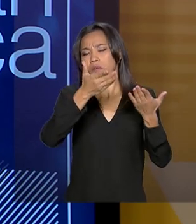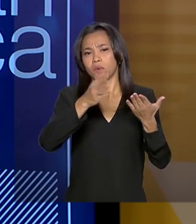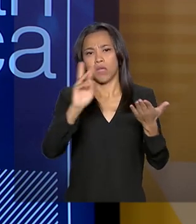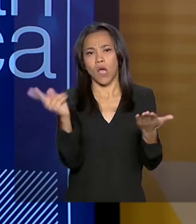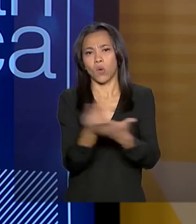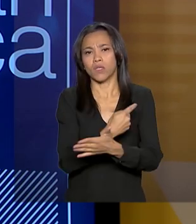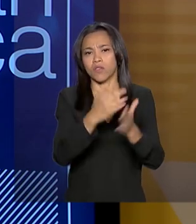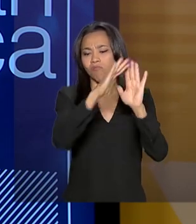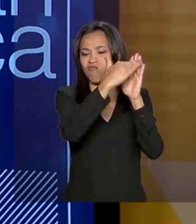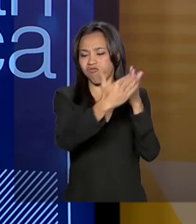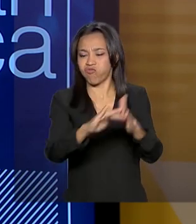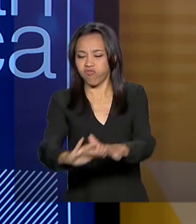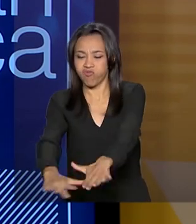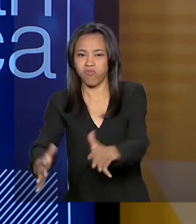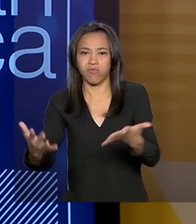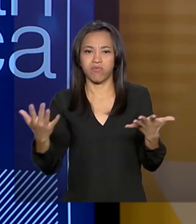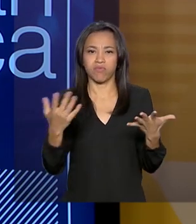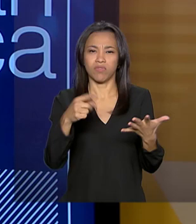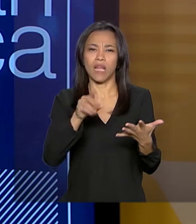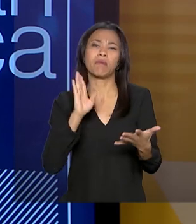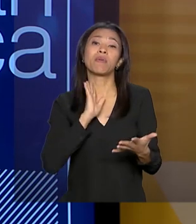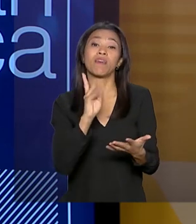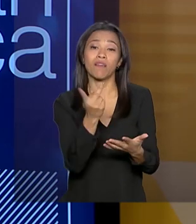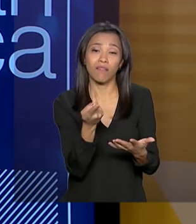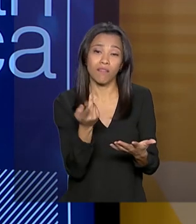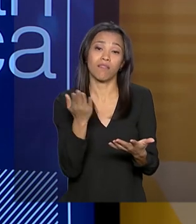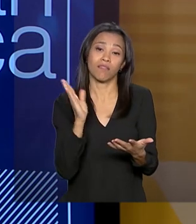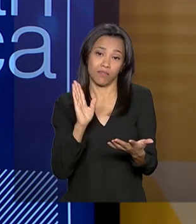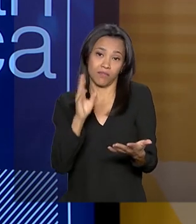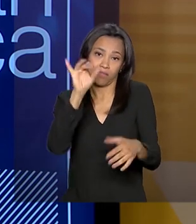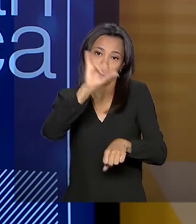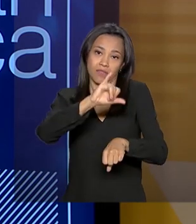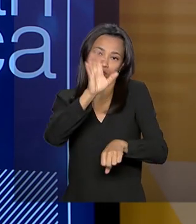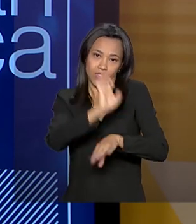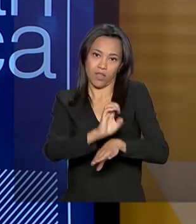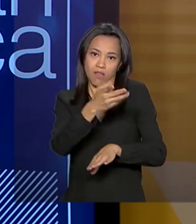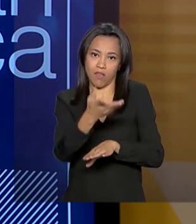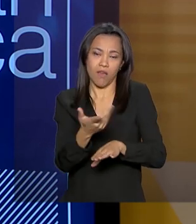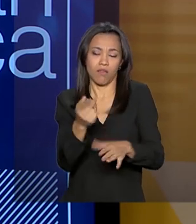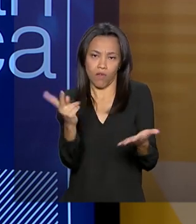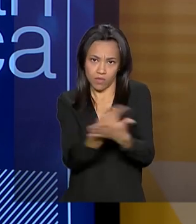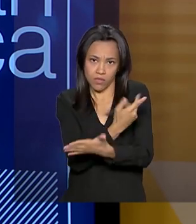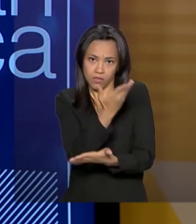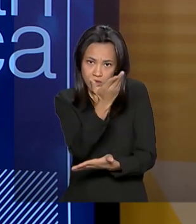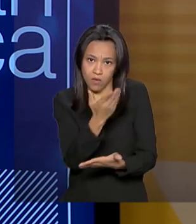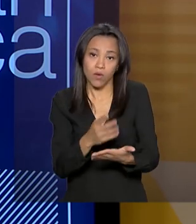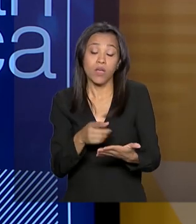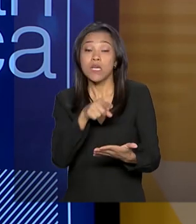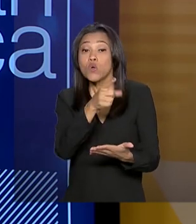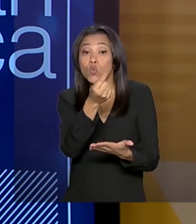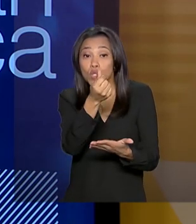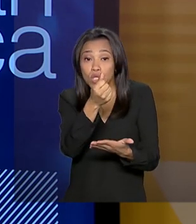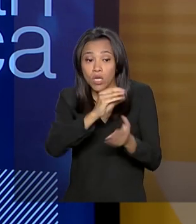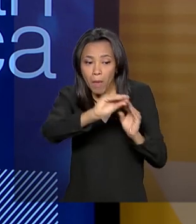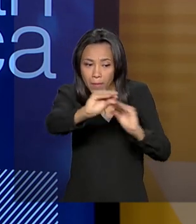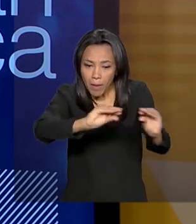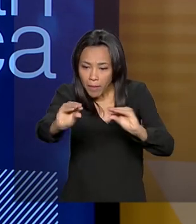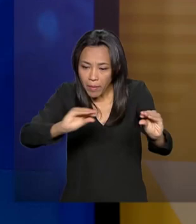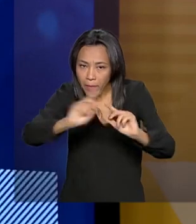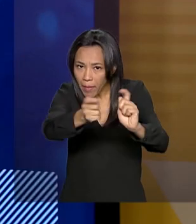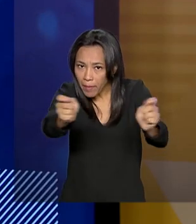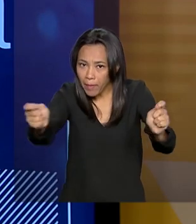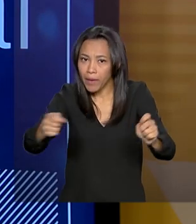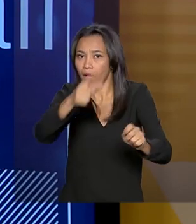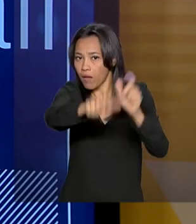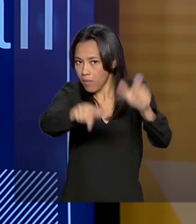lá em Minas Gerais, uma ação do Ministério Público Federal, aqueles recursos daquela ação civil pública não vão para as pessoas diretamente.